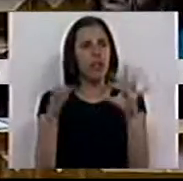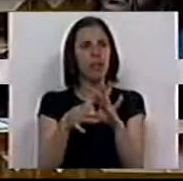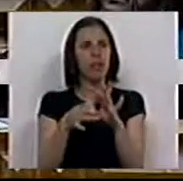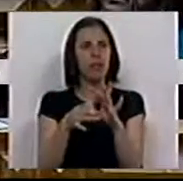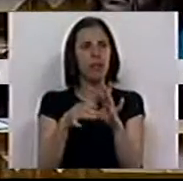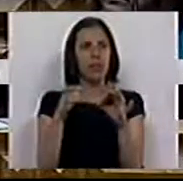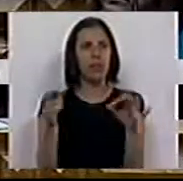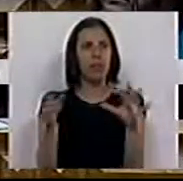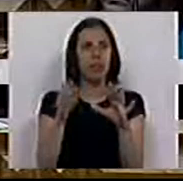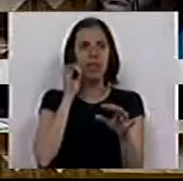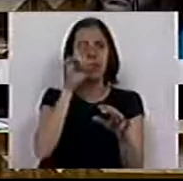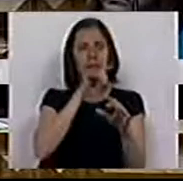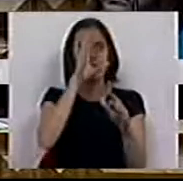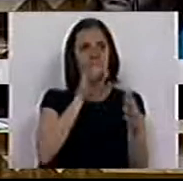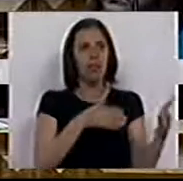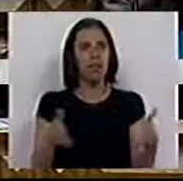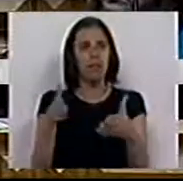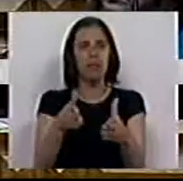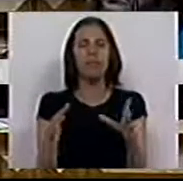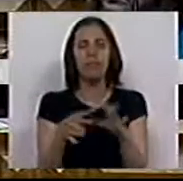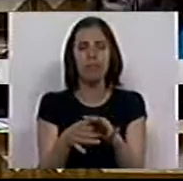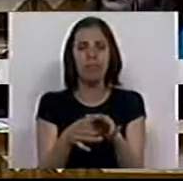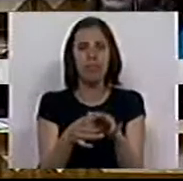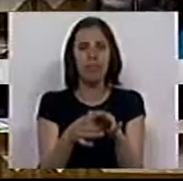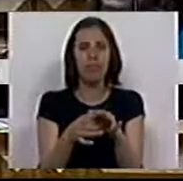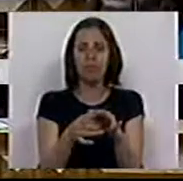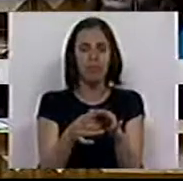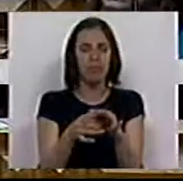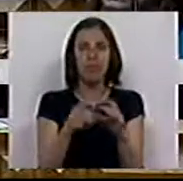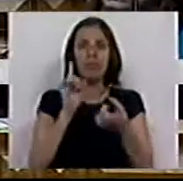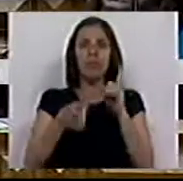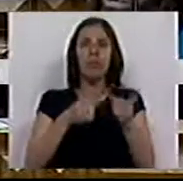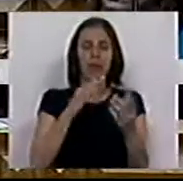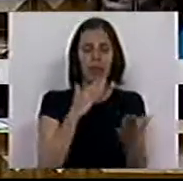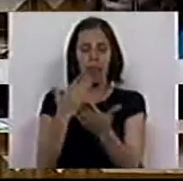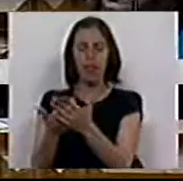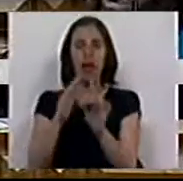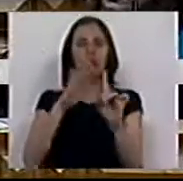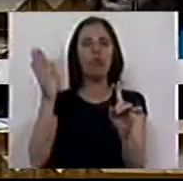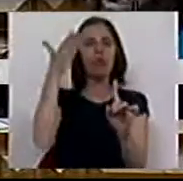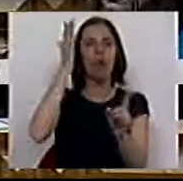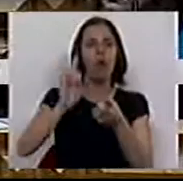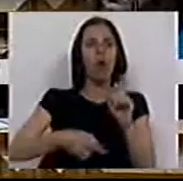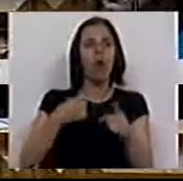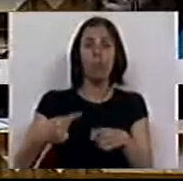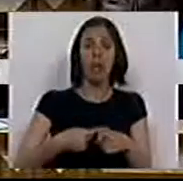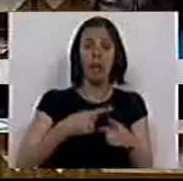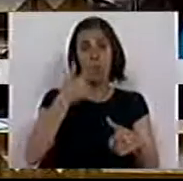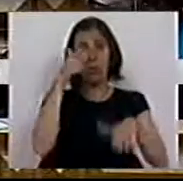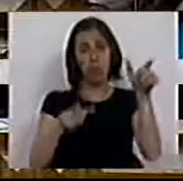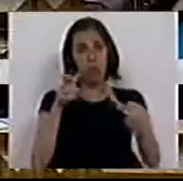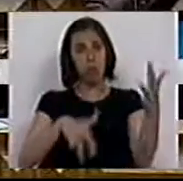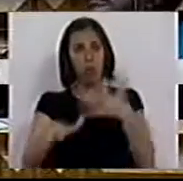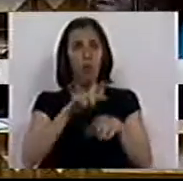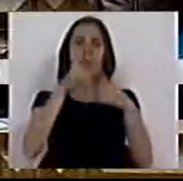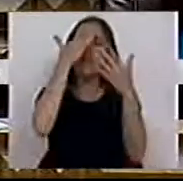Para quem é que se governa? O que é que a democracia coloca em primeiro lugar? Os interesses do povo,